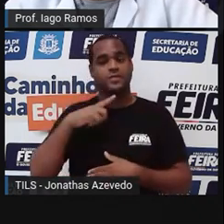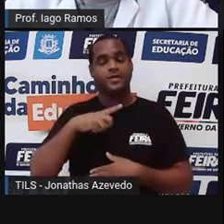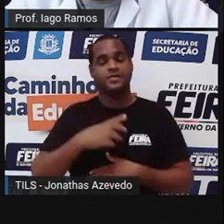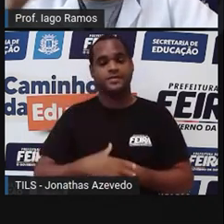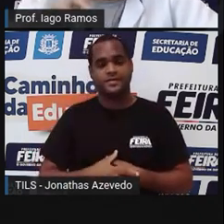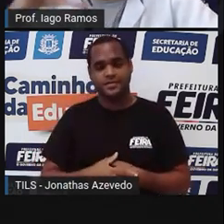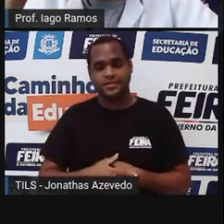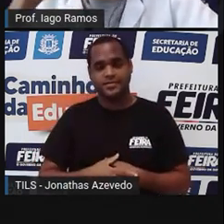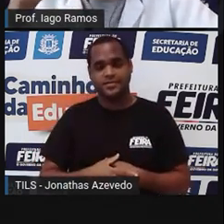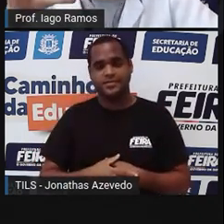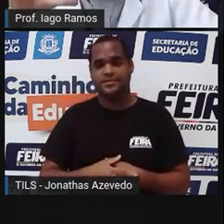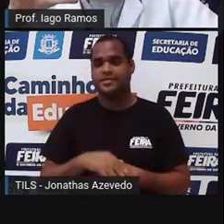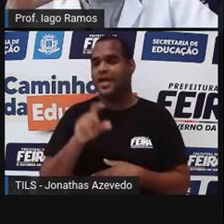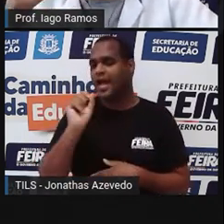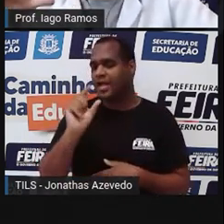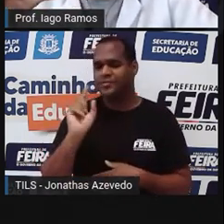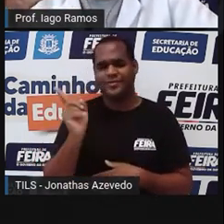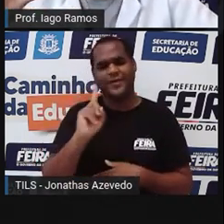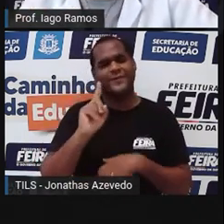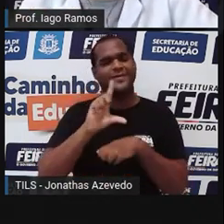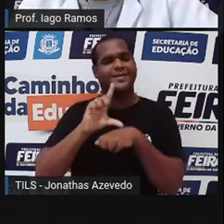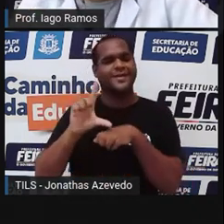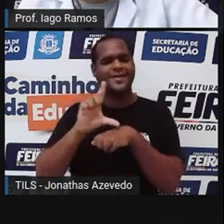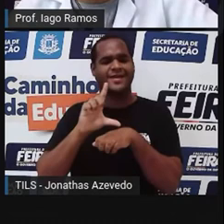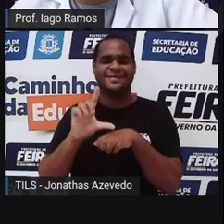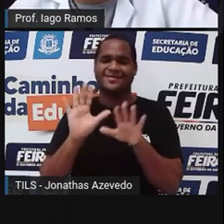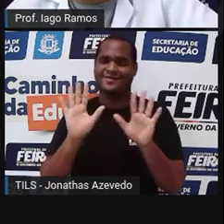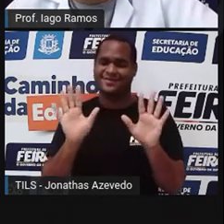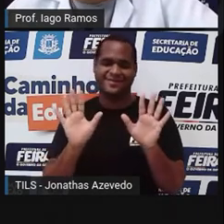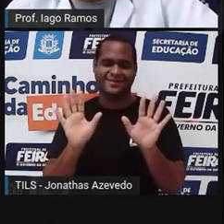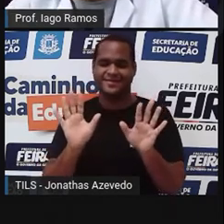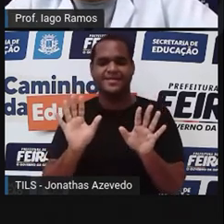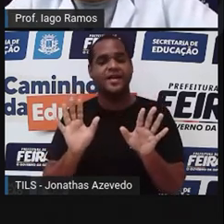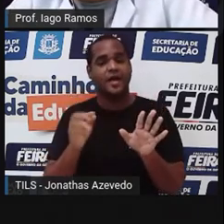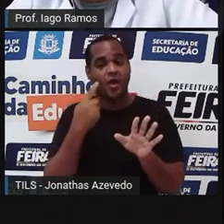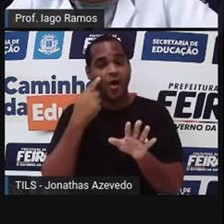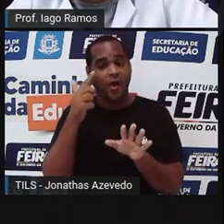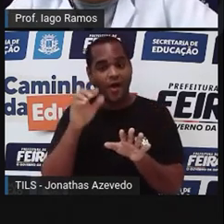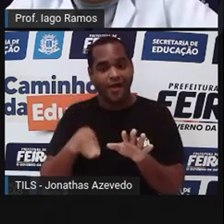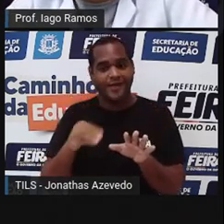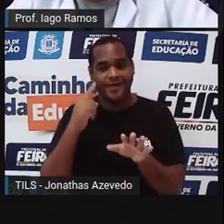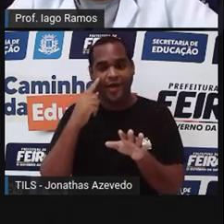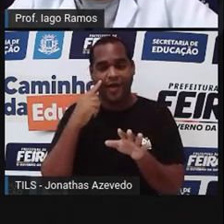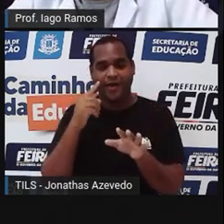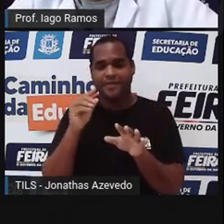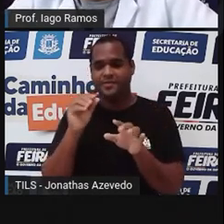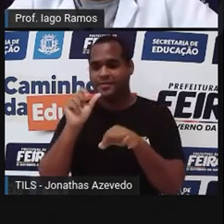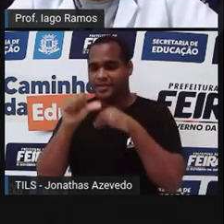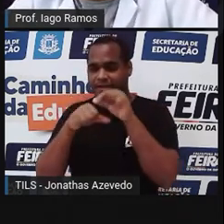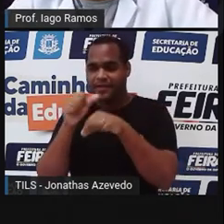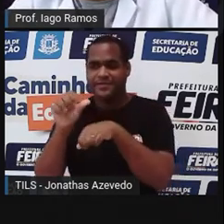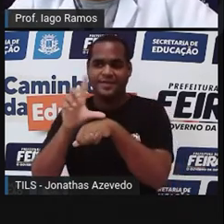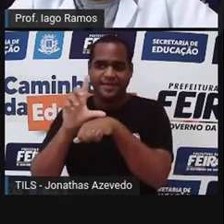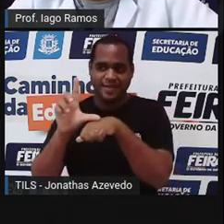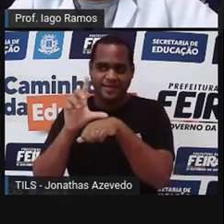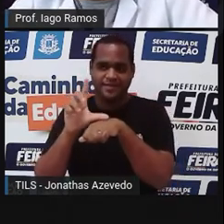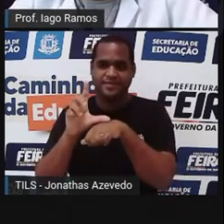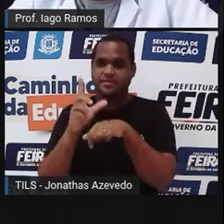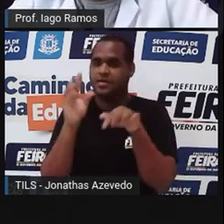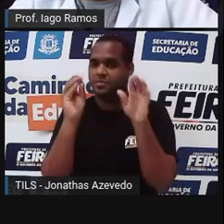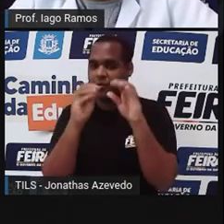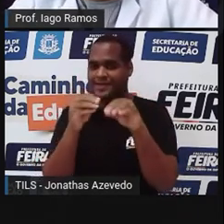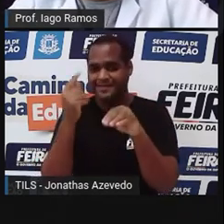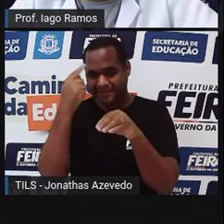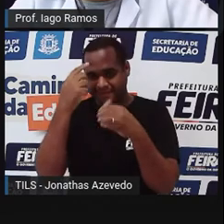Eu falei parte azul, mas é lilás. Vim! Vamos lá. A parte lilás. Olha só. Colocando ali em